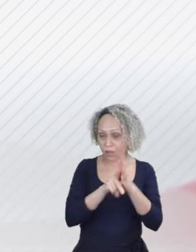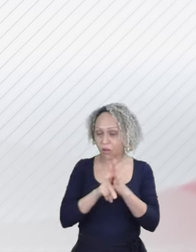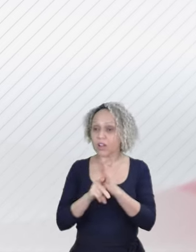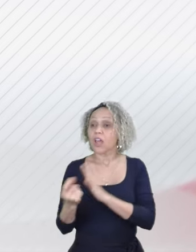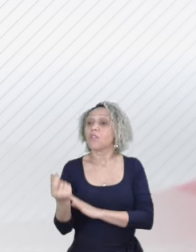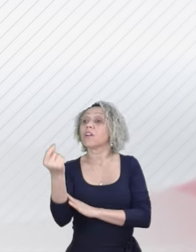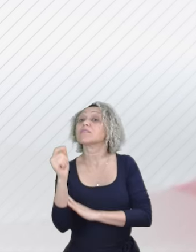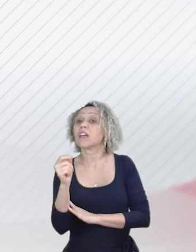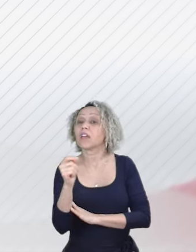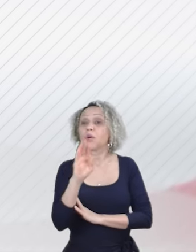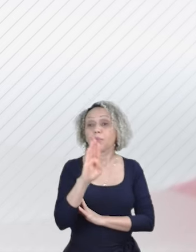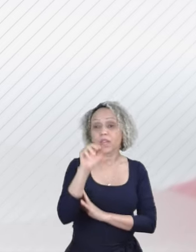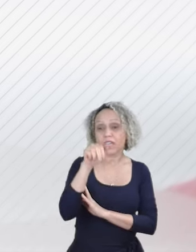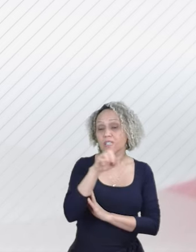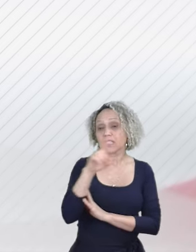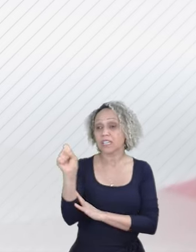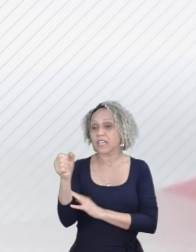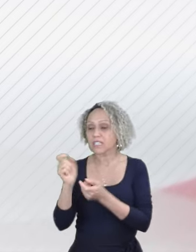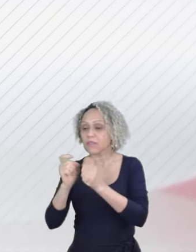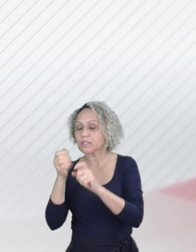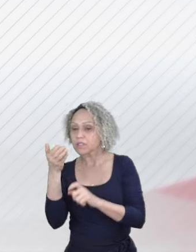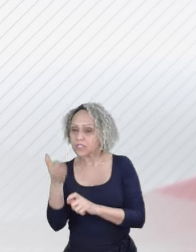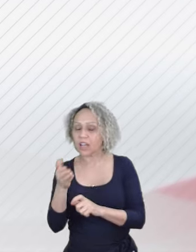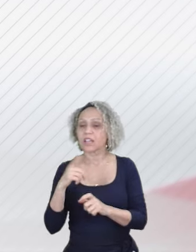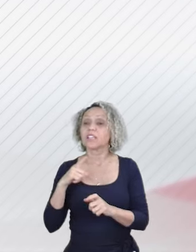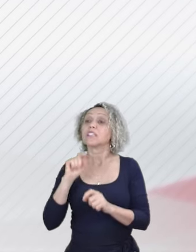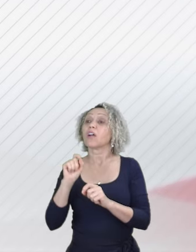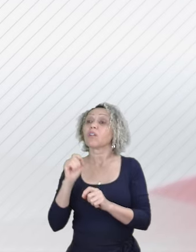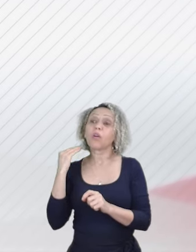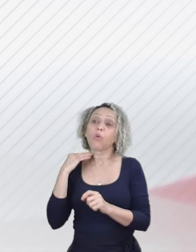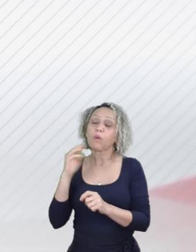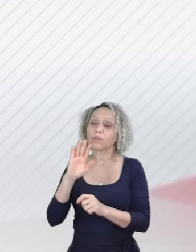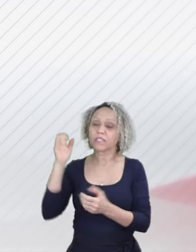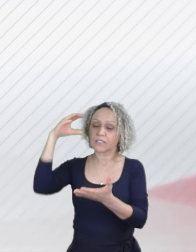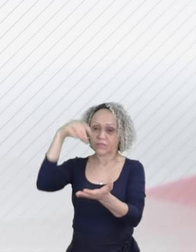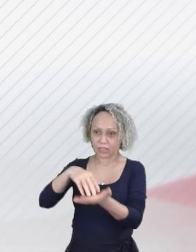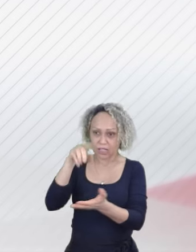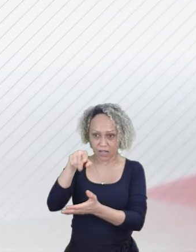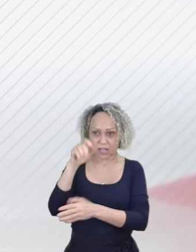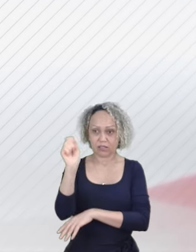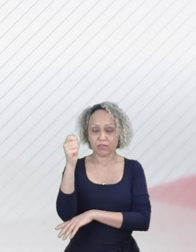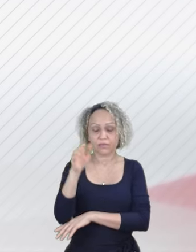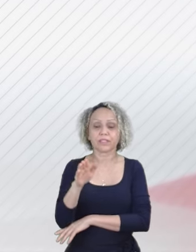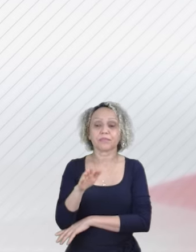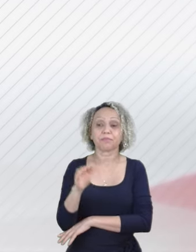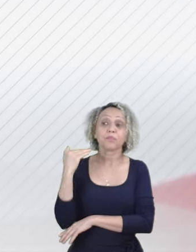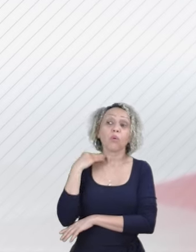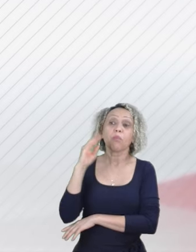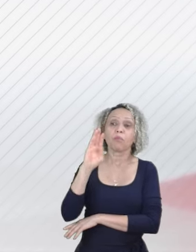provisória e os valores serão administrados pelo BNDES, que terá uma unidade avançada no Estado. O